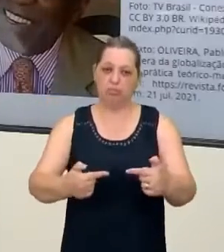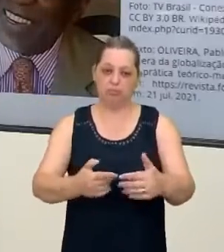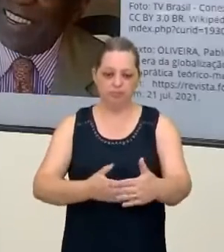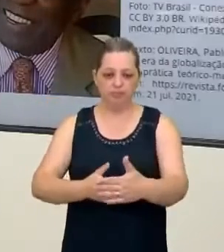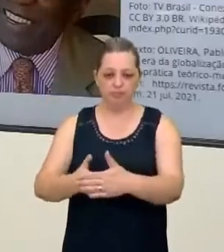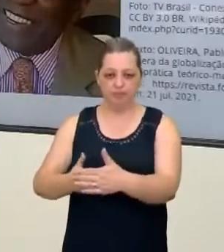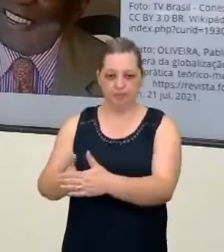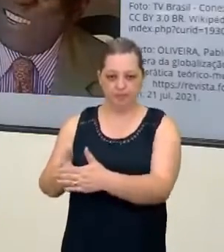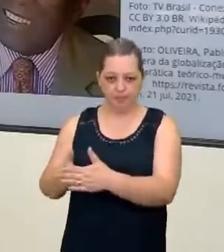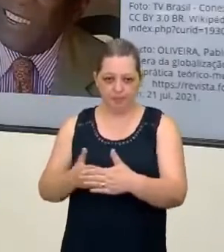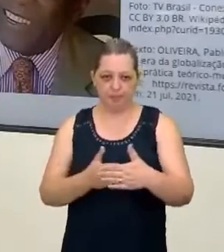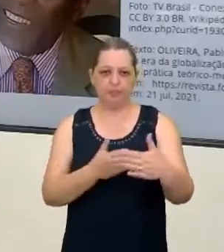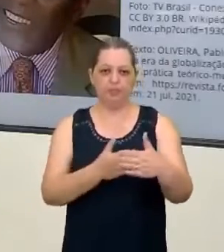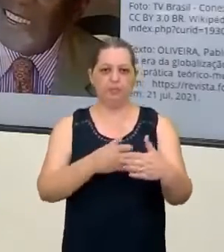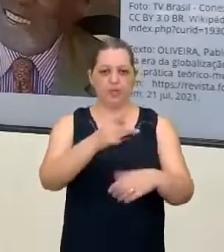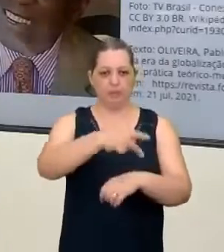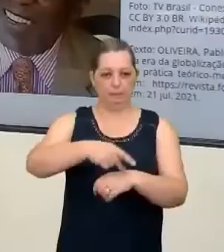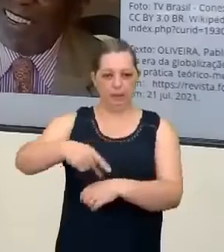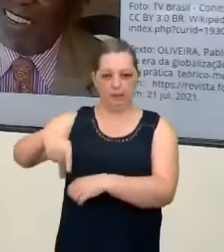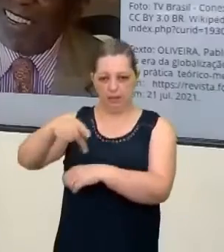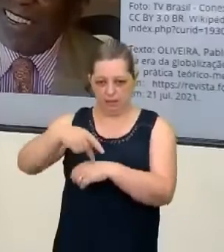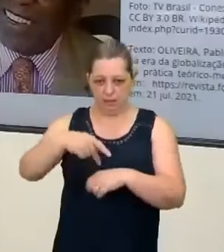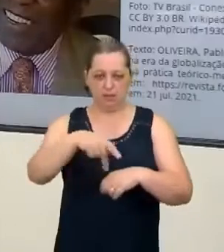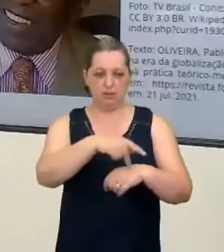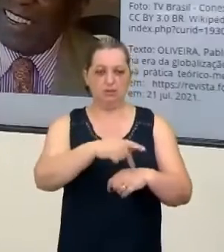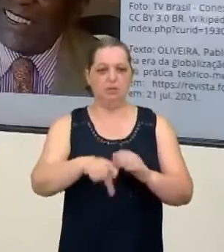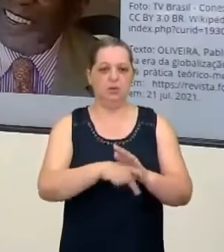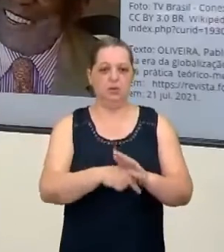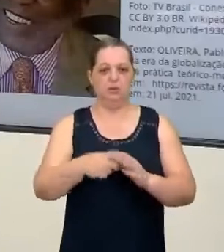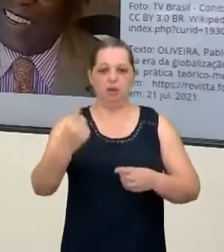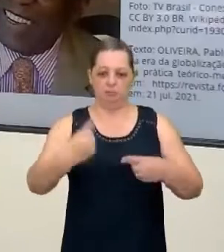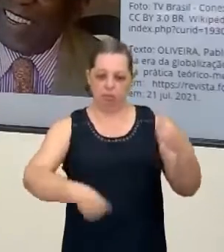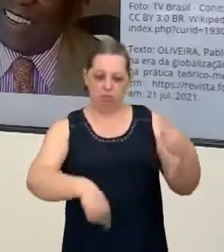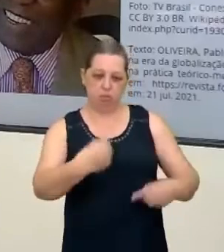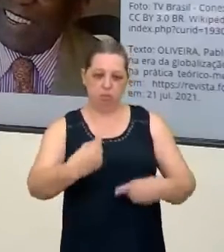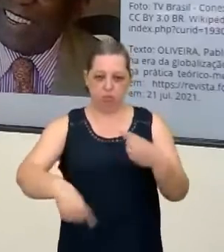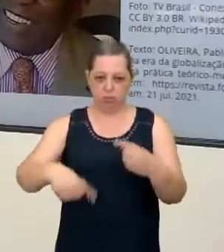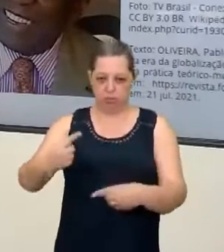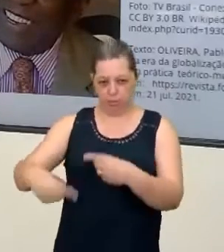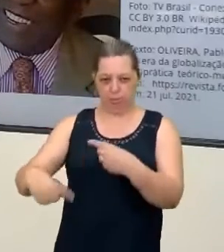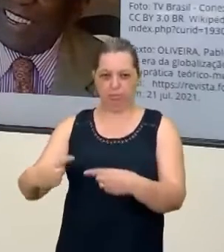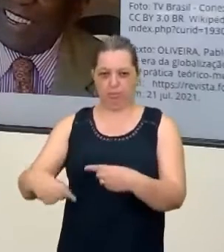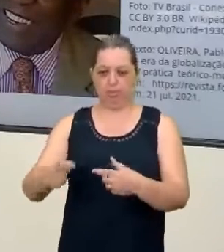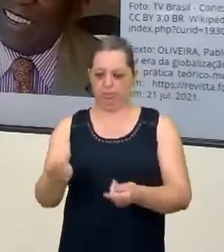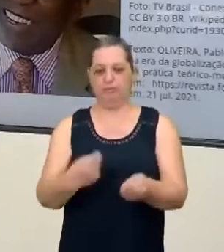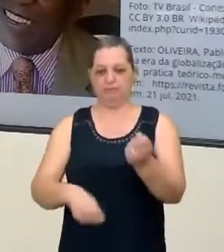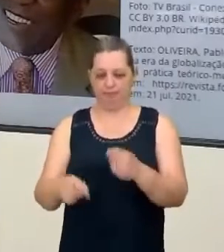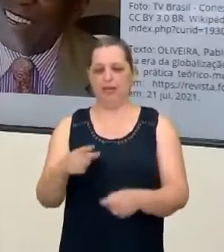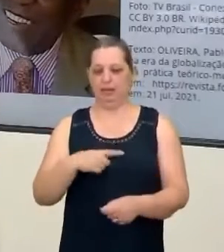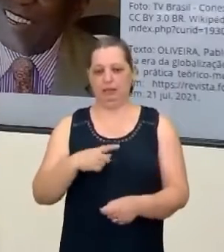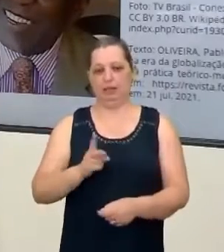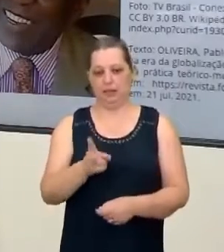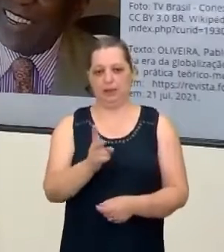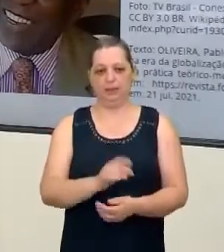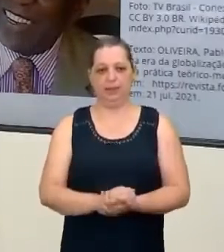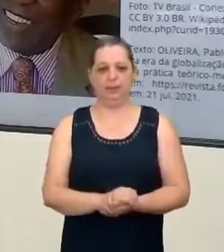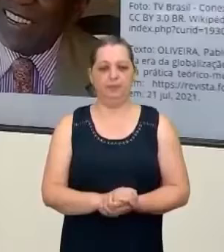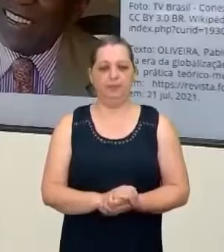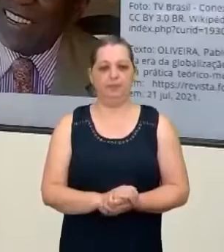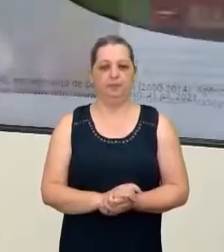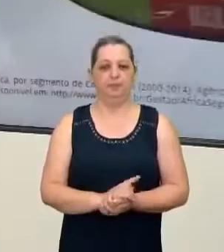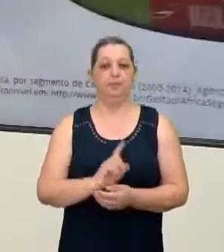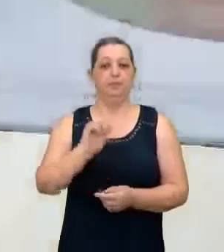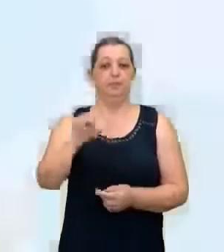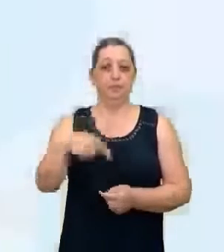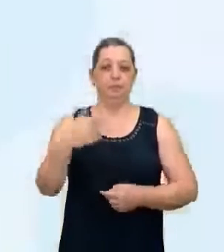alfandegárias, guerras com disputa comercial, isso aí vai ter bastante, tá certo? Vamos lá para a próxima